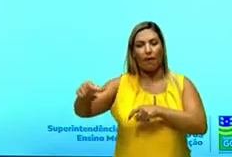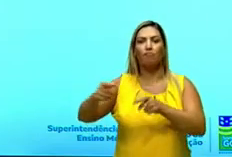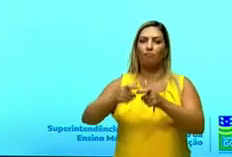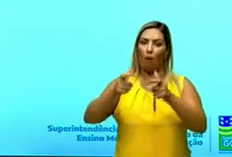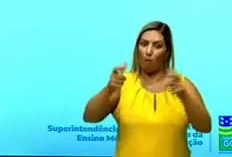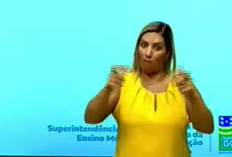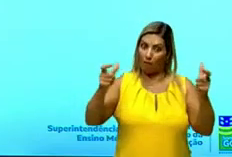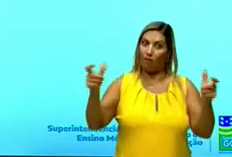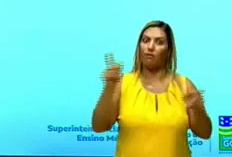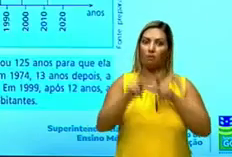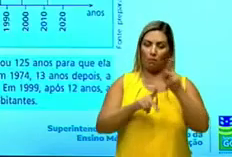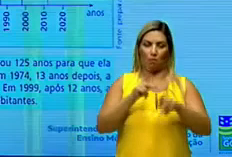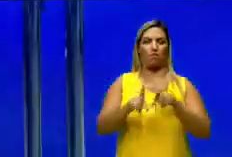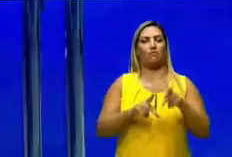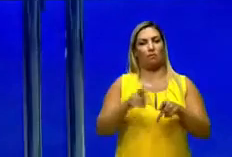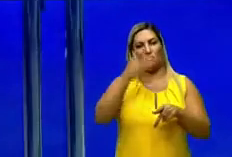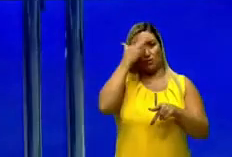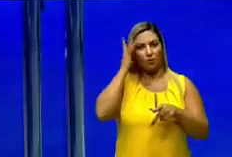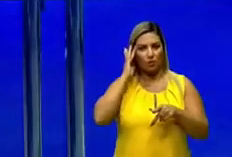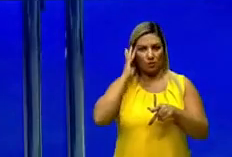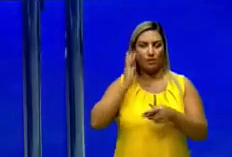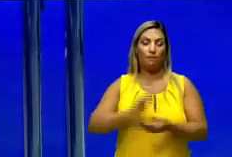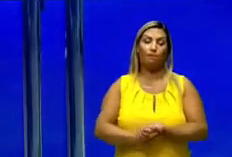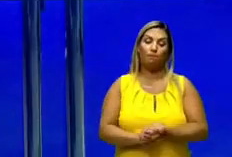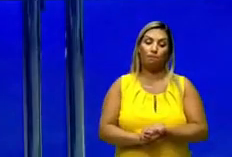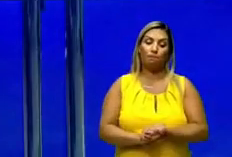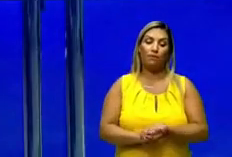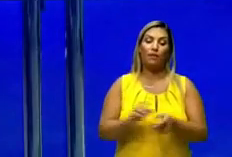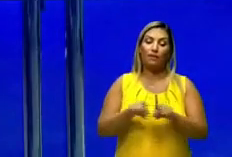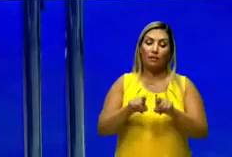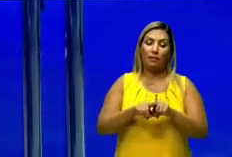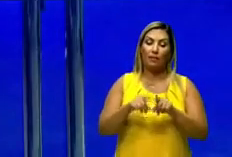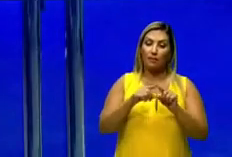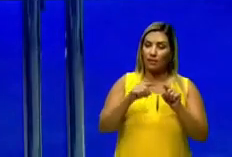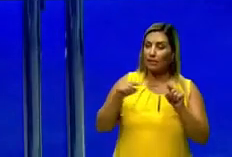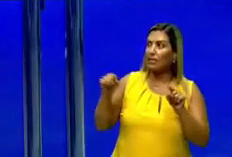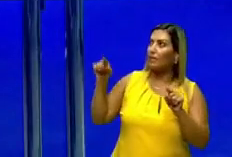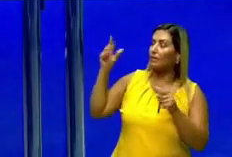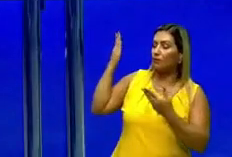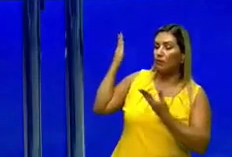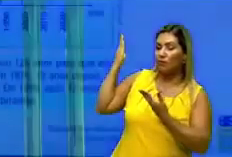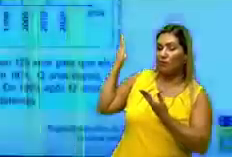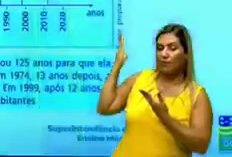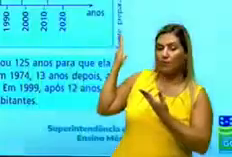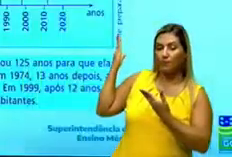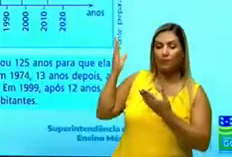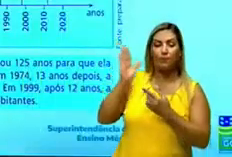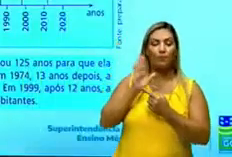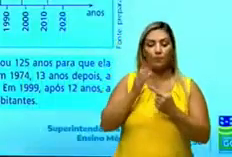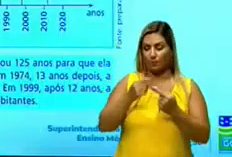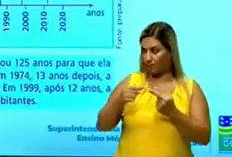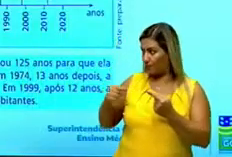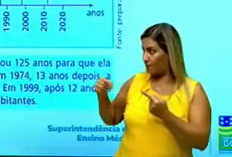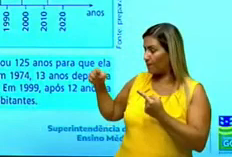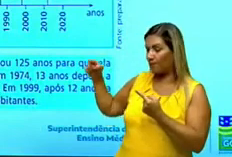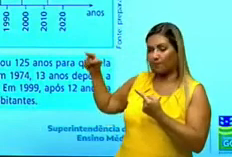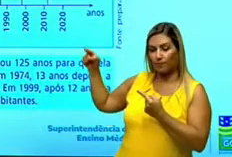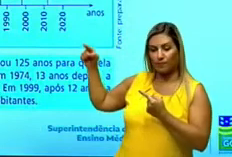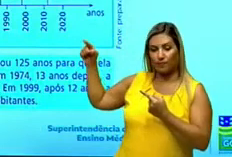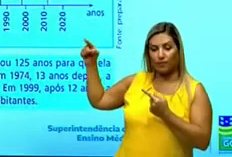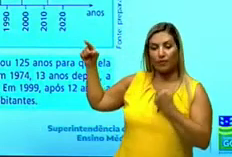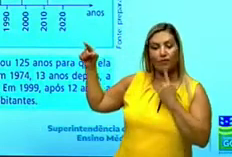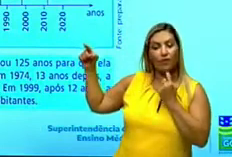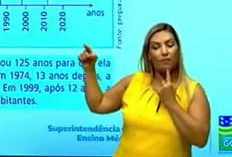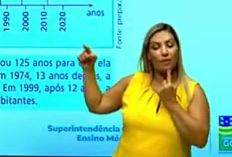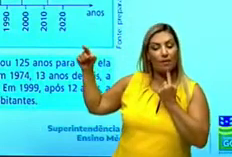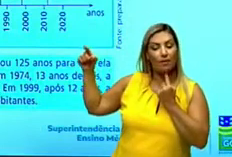população. E aí um pouco mais próximo, a gente tem esse gráfico aqui que ele vai mostrar, olha, essas linhas vermelhas